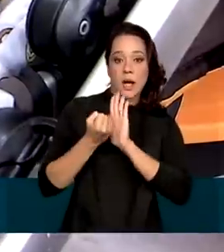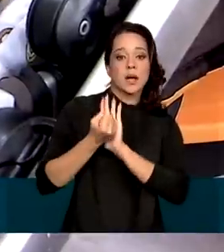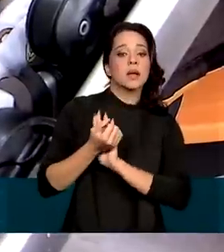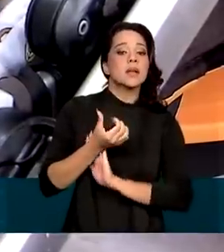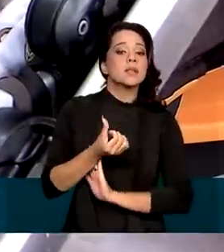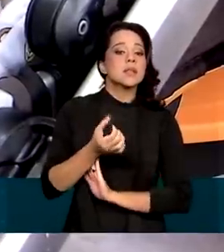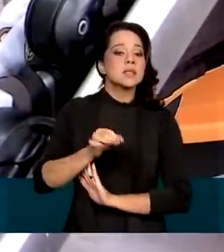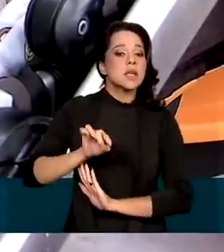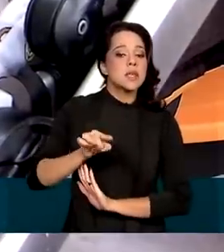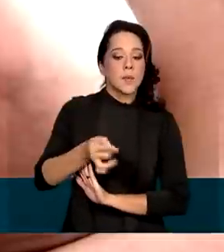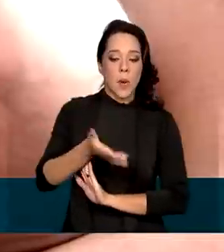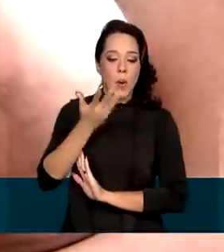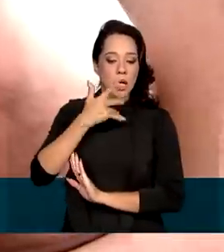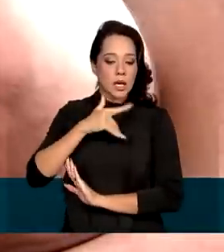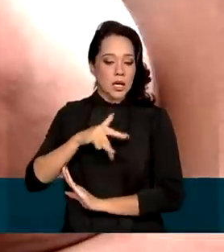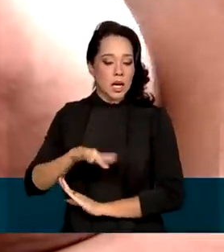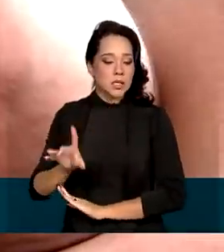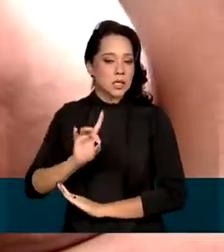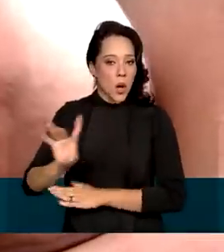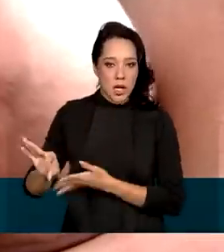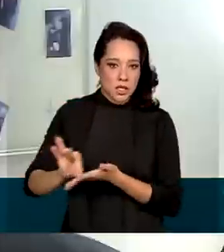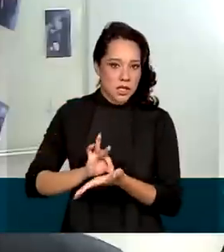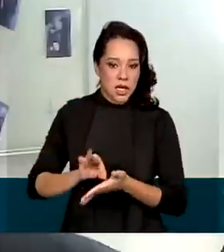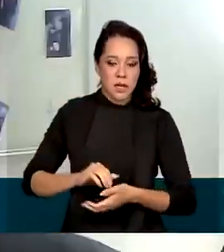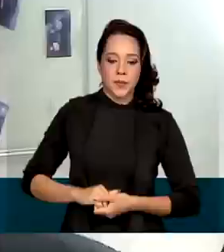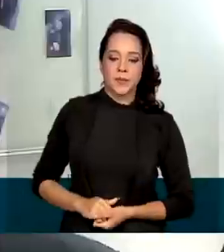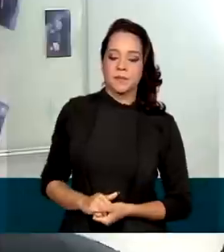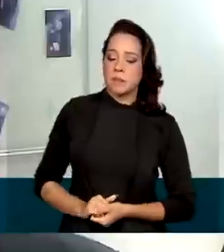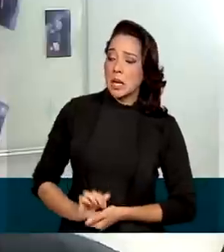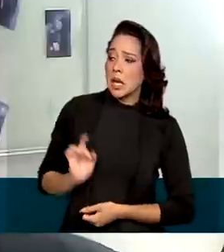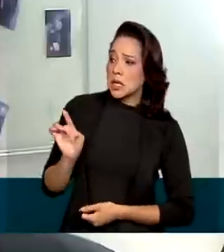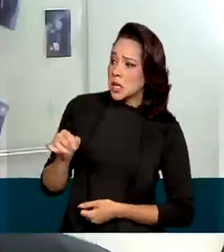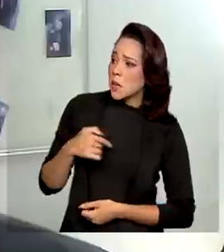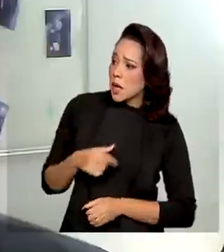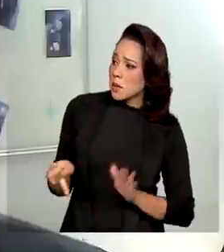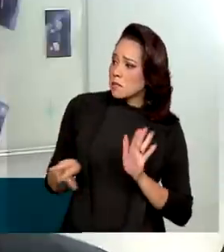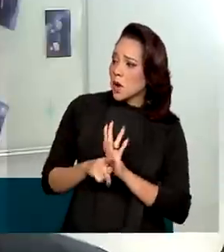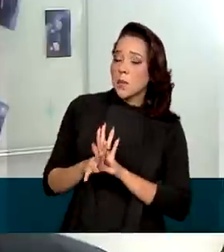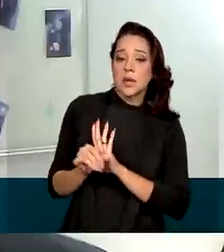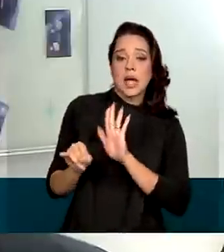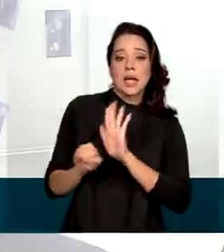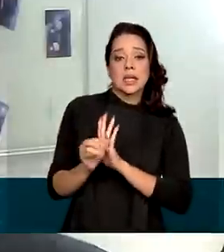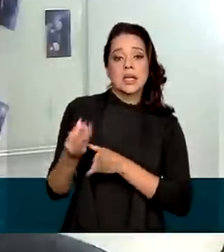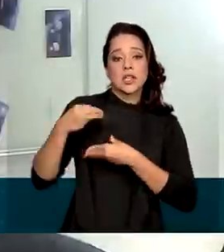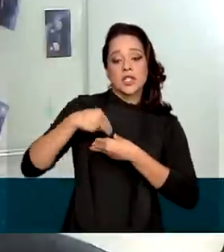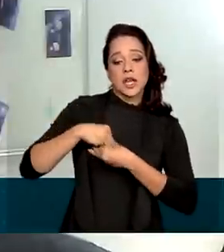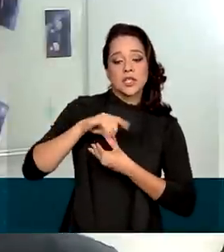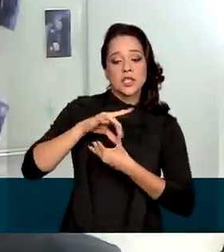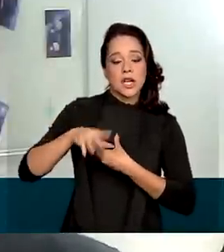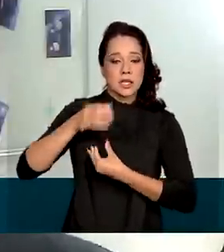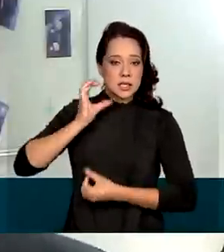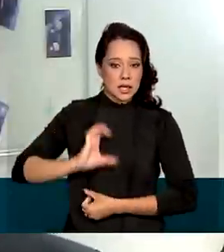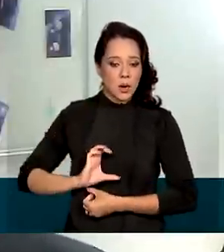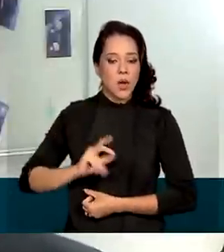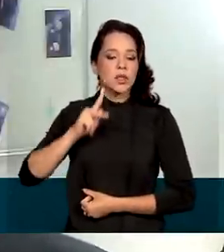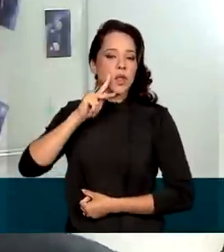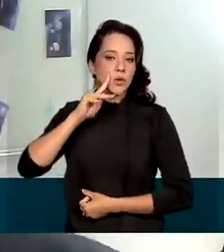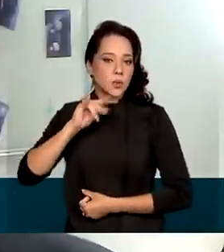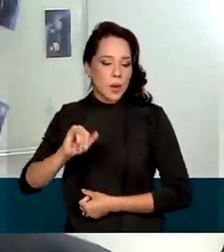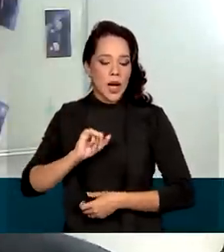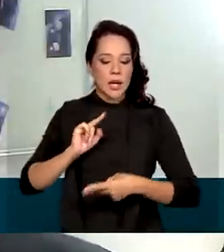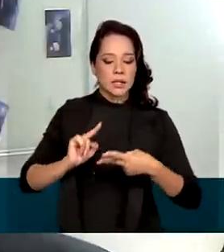60 mil crianças não registradas. É algo que faz parte da identidade de cada cidadão. Tem o registro dos pais.